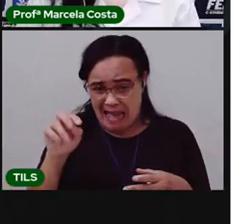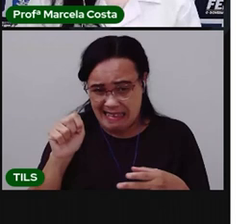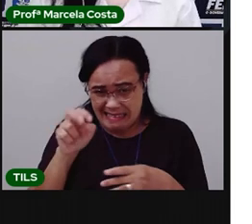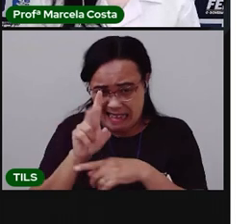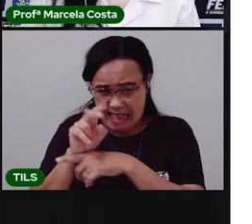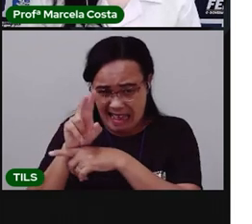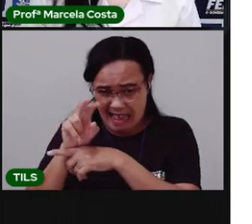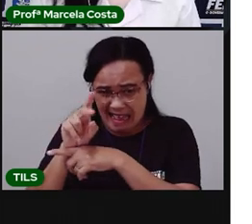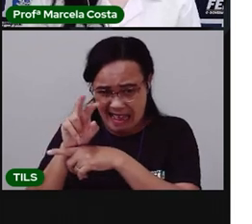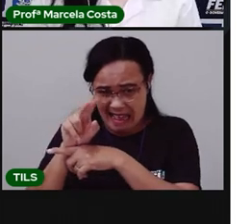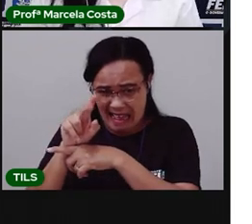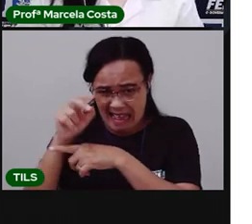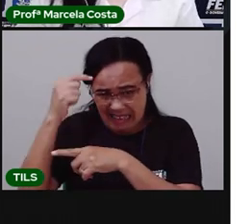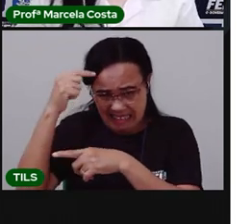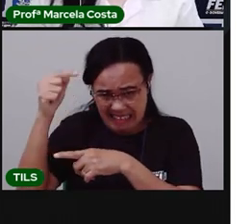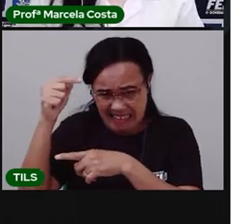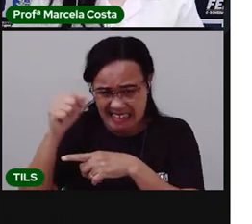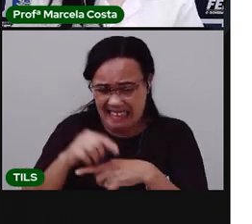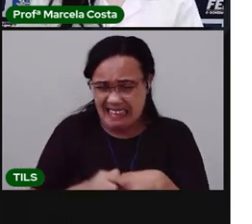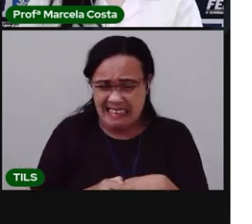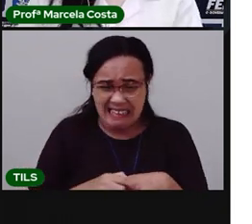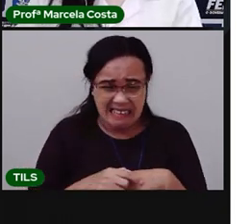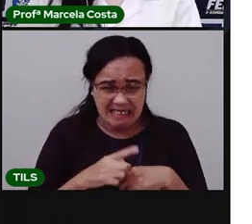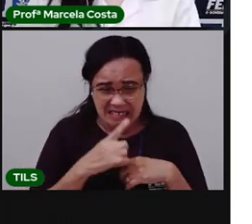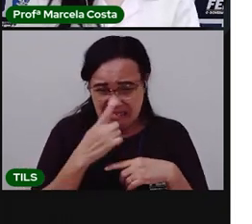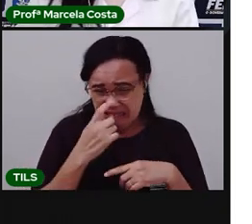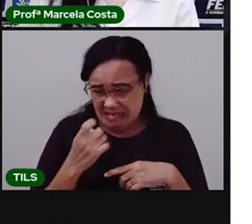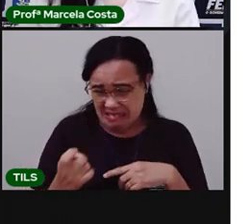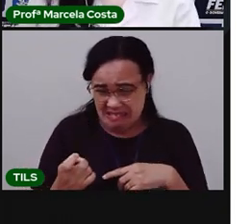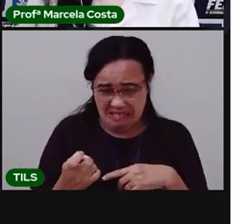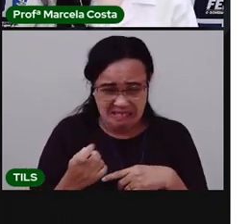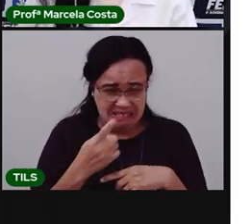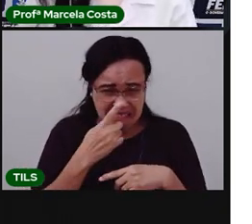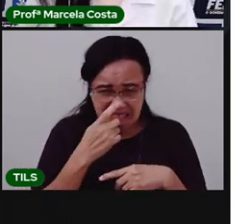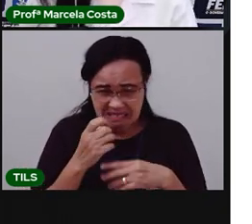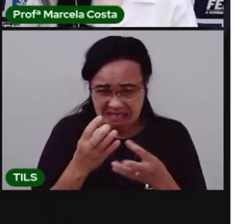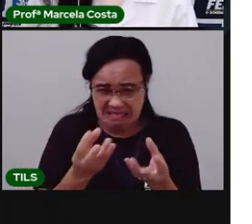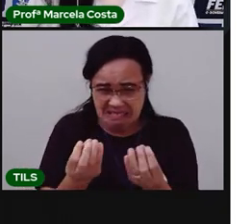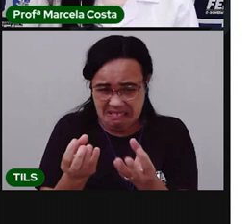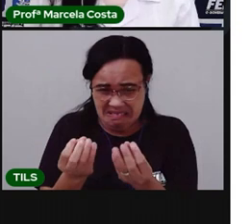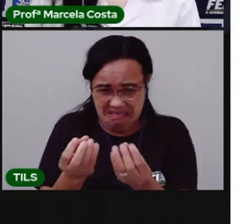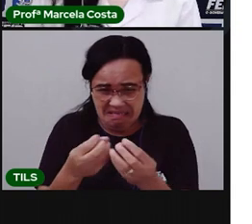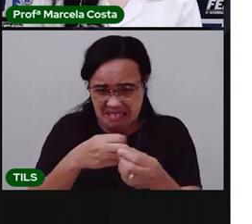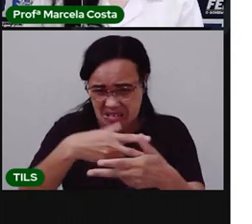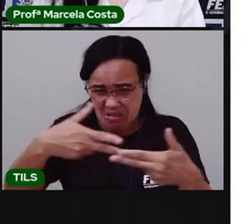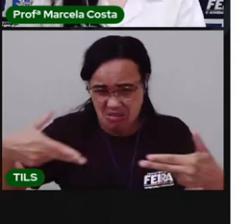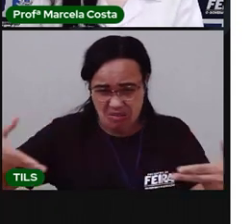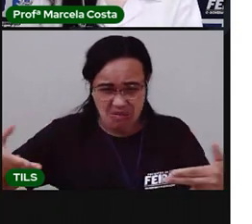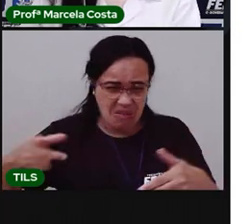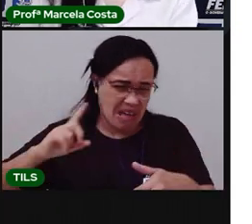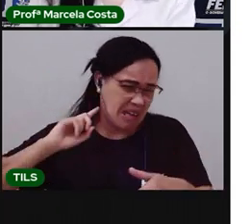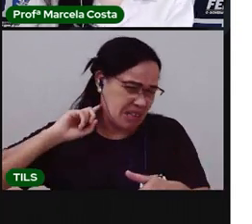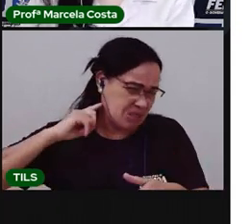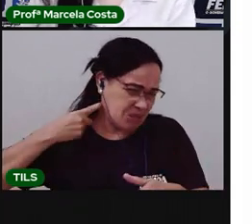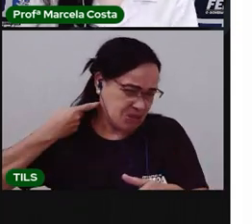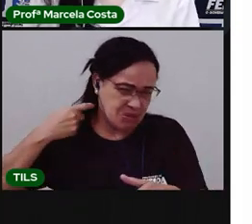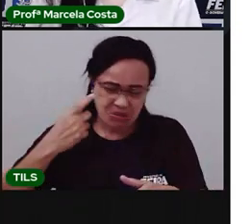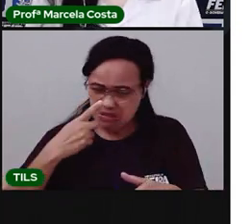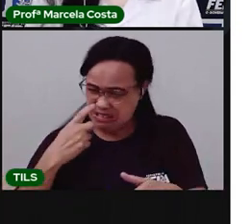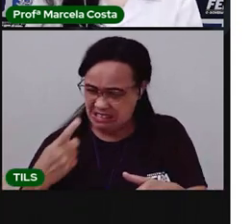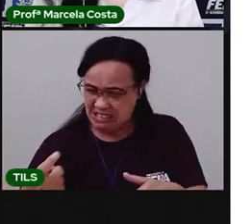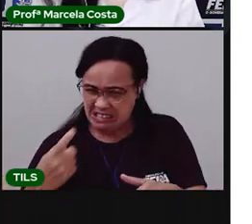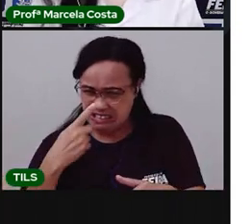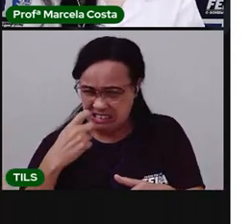ambientes que tem acúmulo de materiais, né, acúmulo de papelão, acúmulo de materiais de